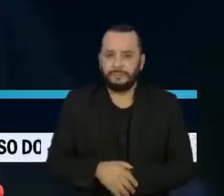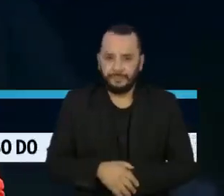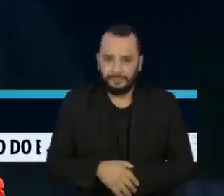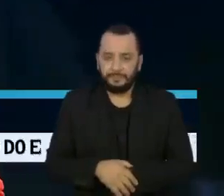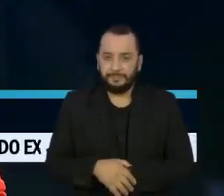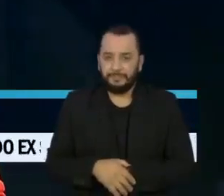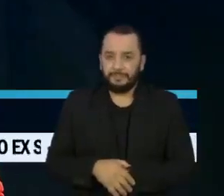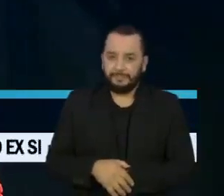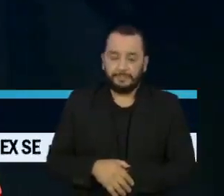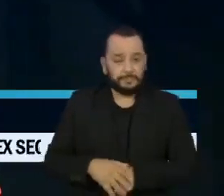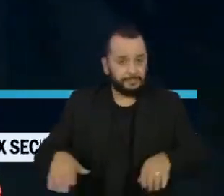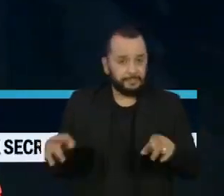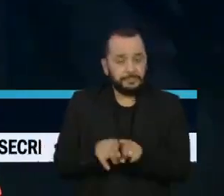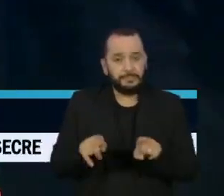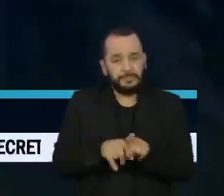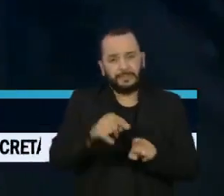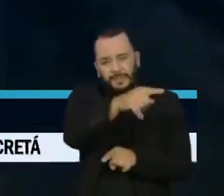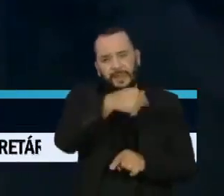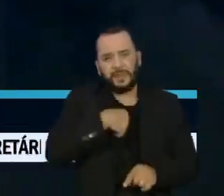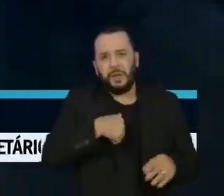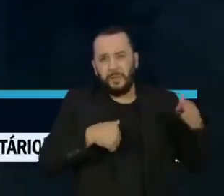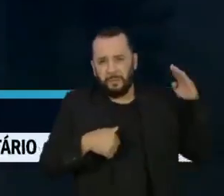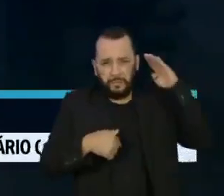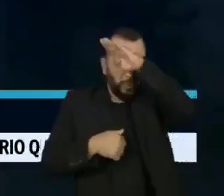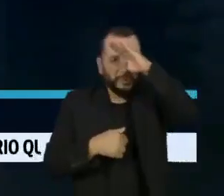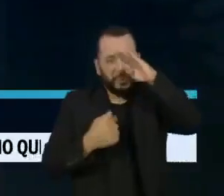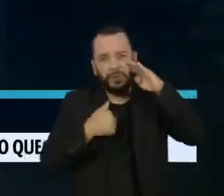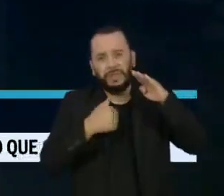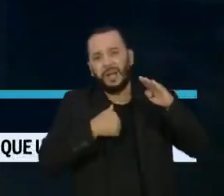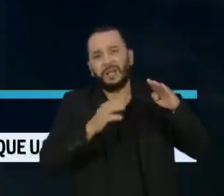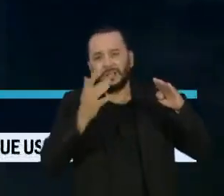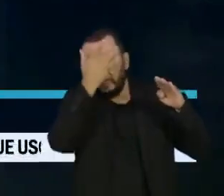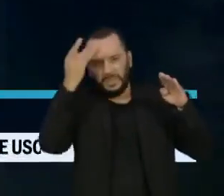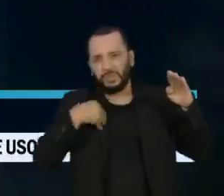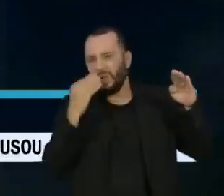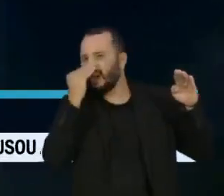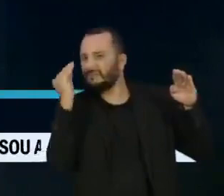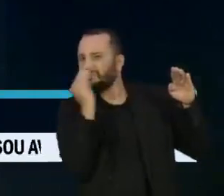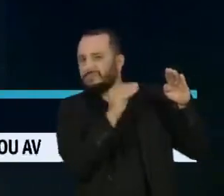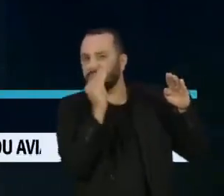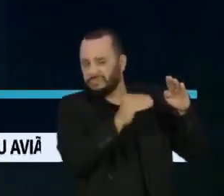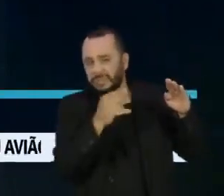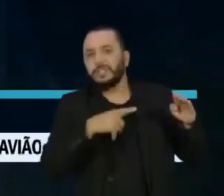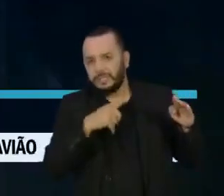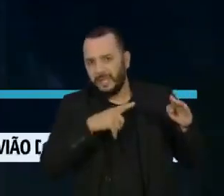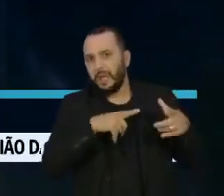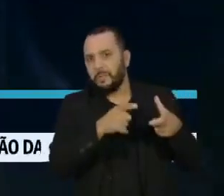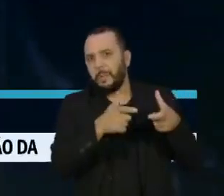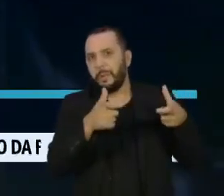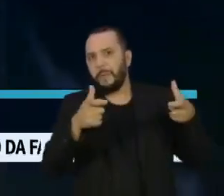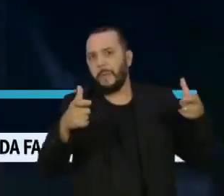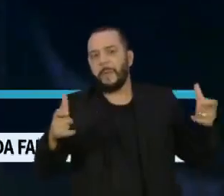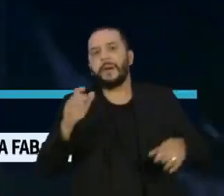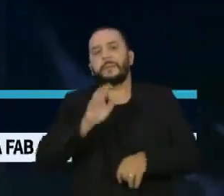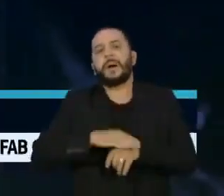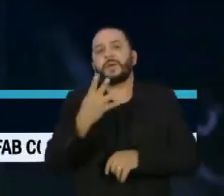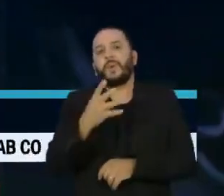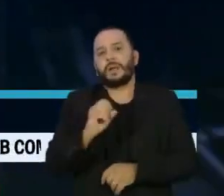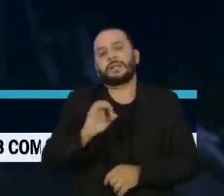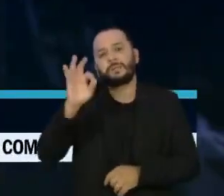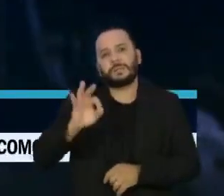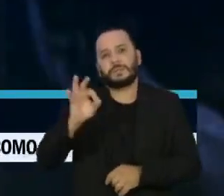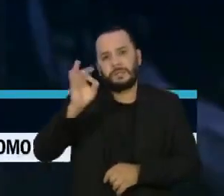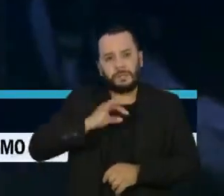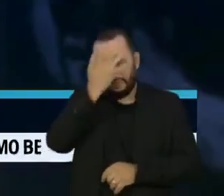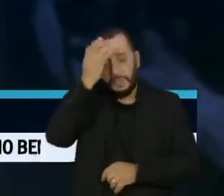A reprovação à gestão do presidente Jair Bolsonaro subiu pelo quarto mês consecutivo, superando 40% da população,